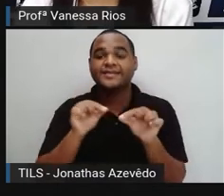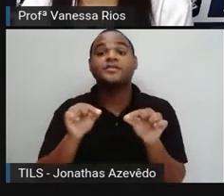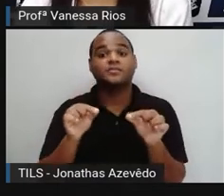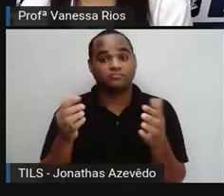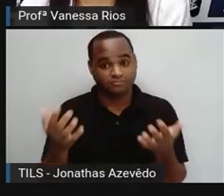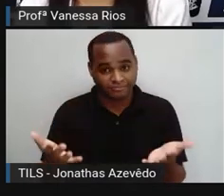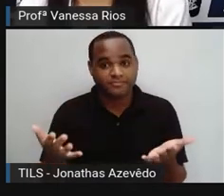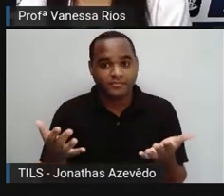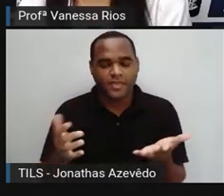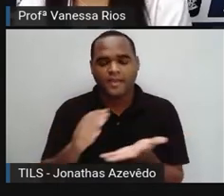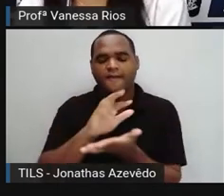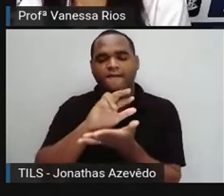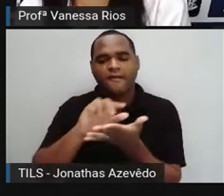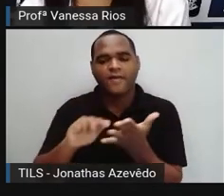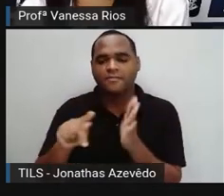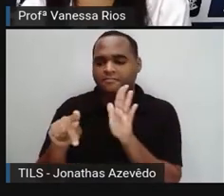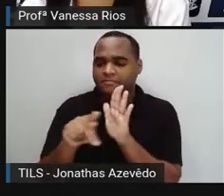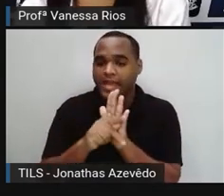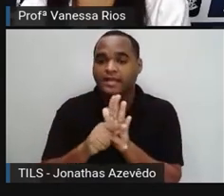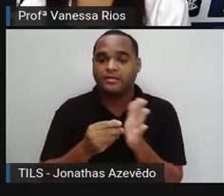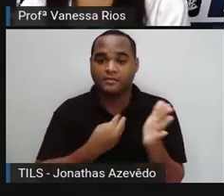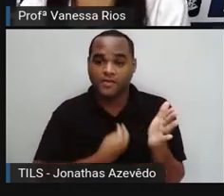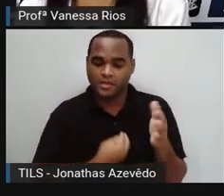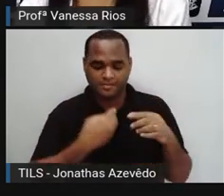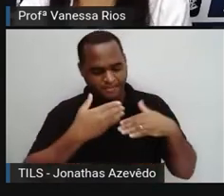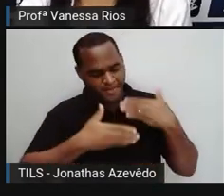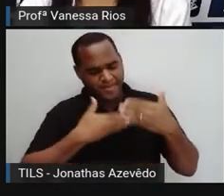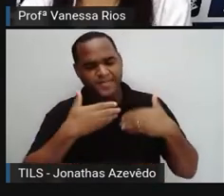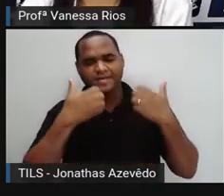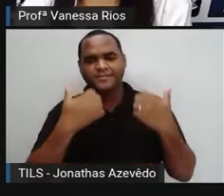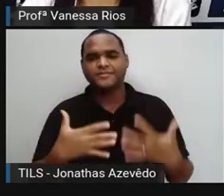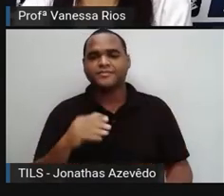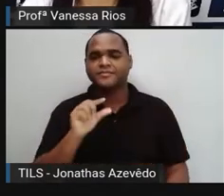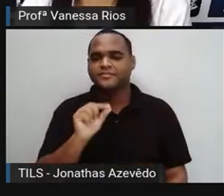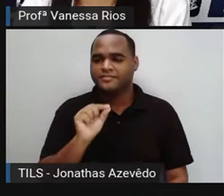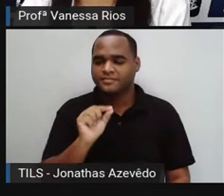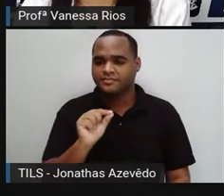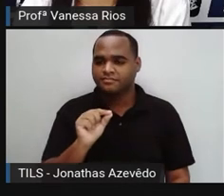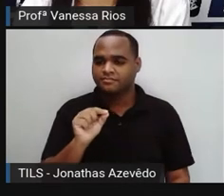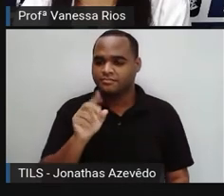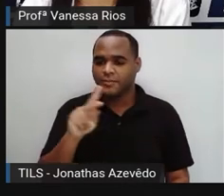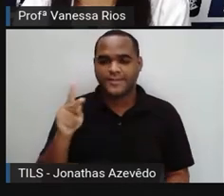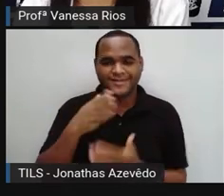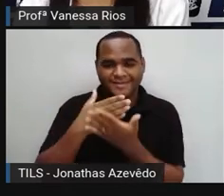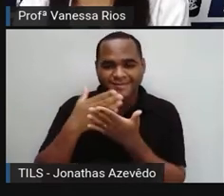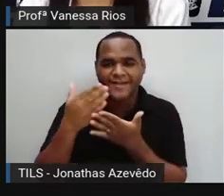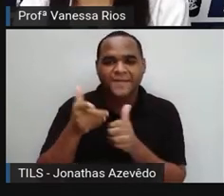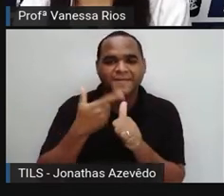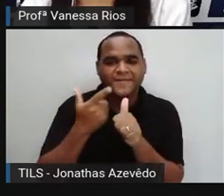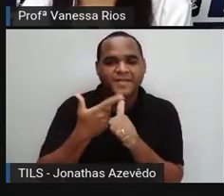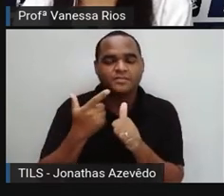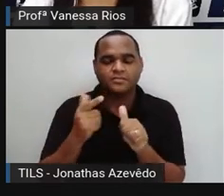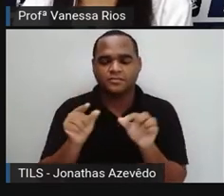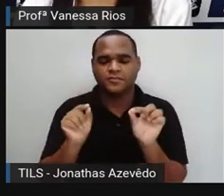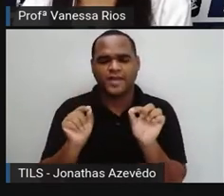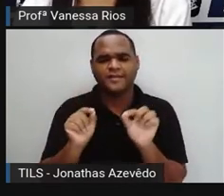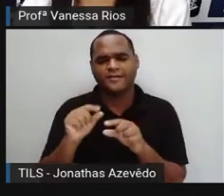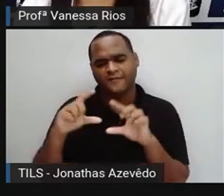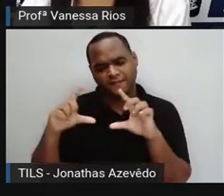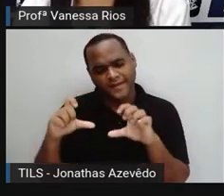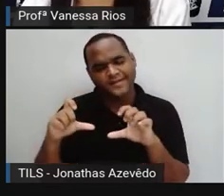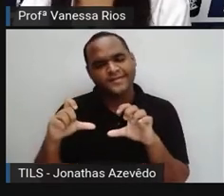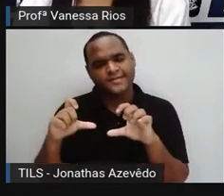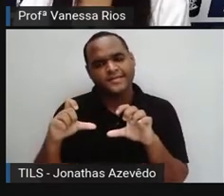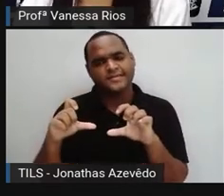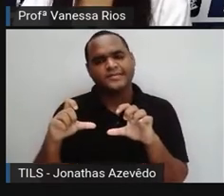faz parte das nossas vidas. Então, a PRO começa com esse primeiro questionamento. As fotografias,